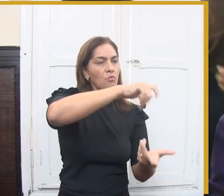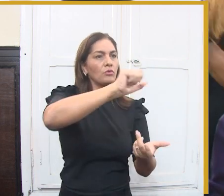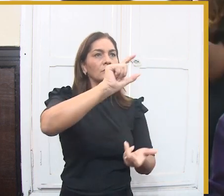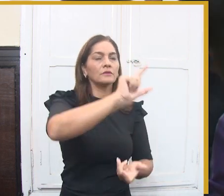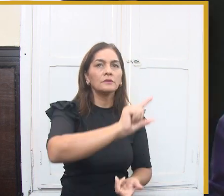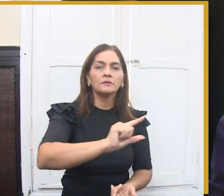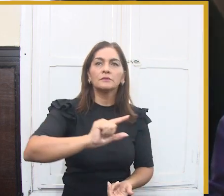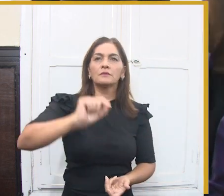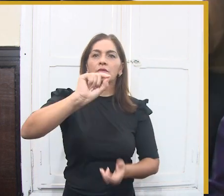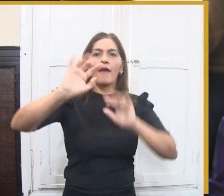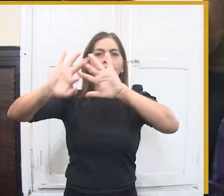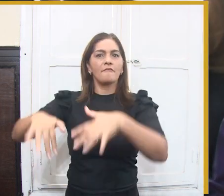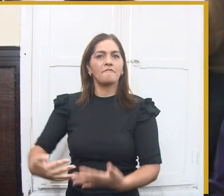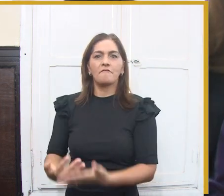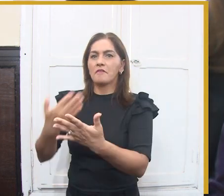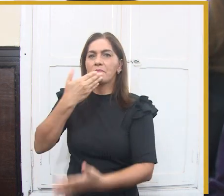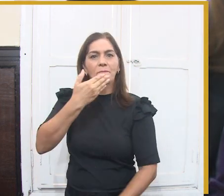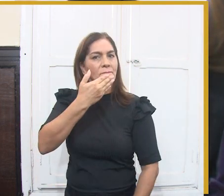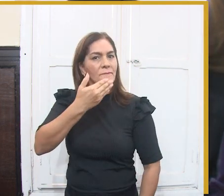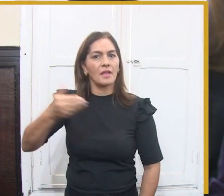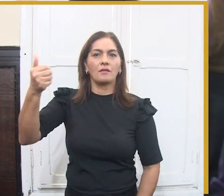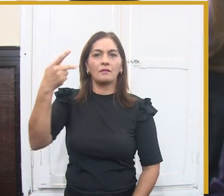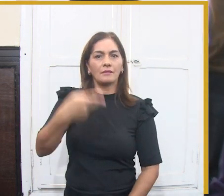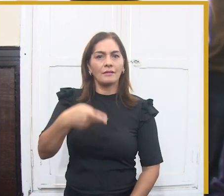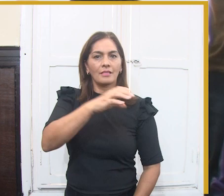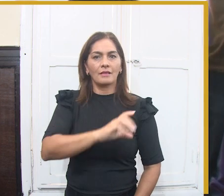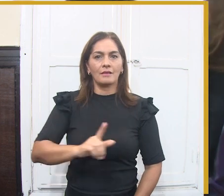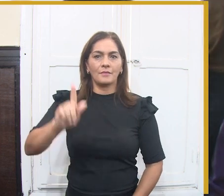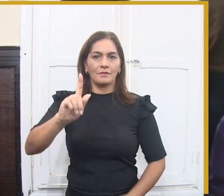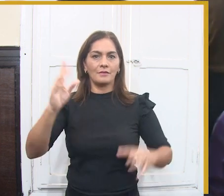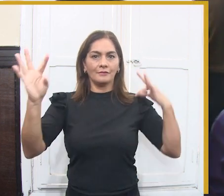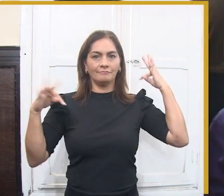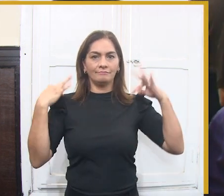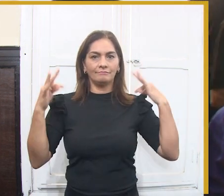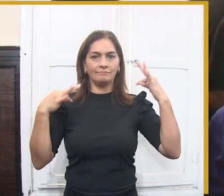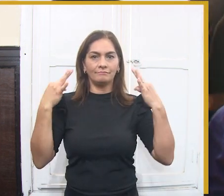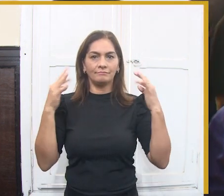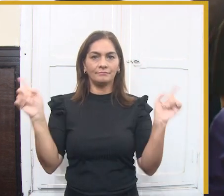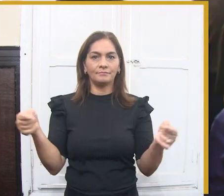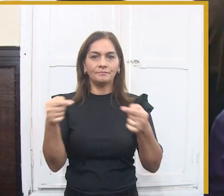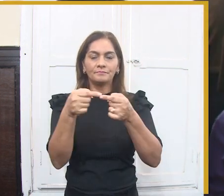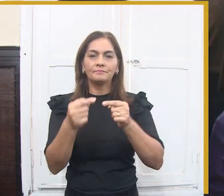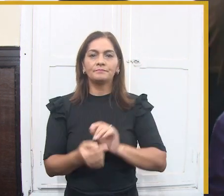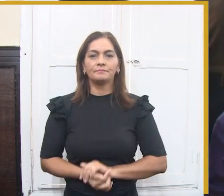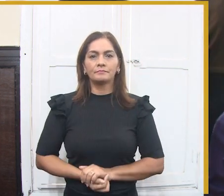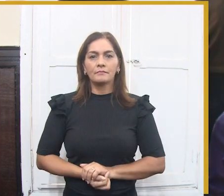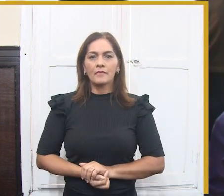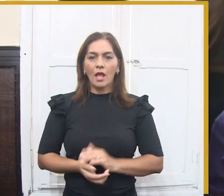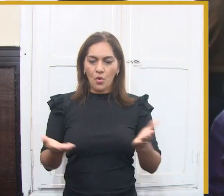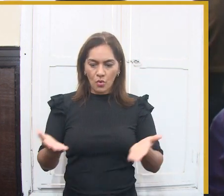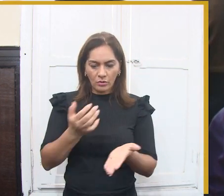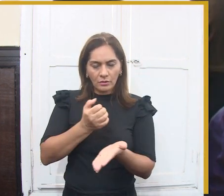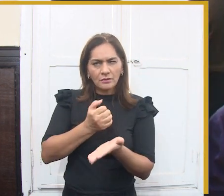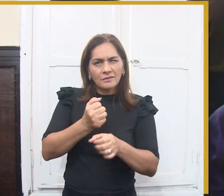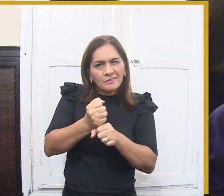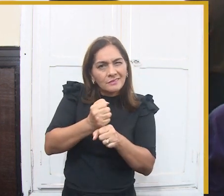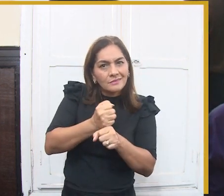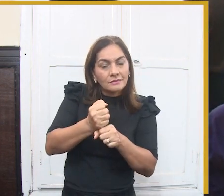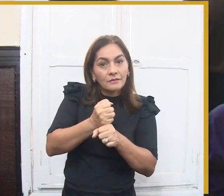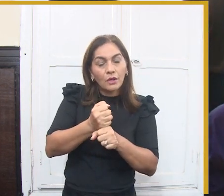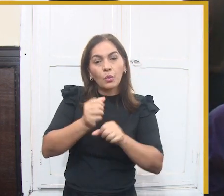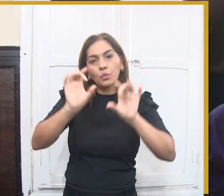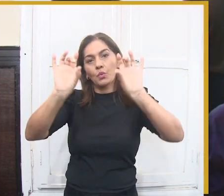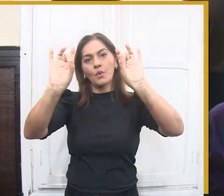próprio em 1986. Chamado Parque do Povo. E é